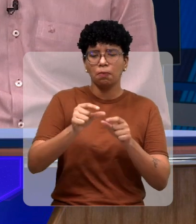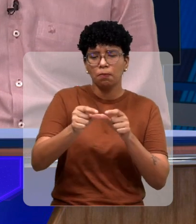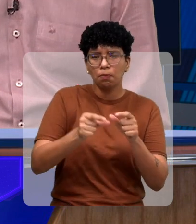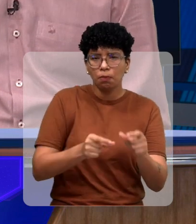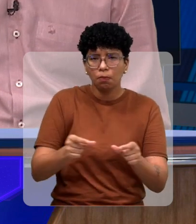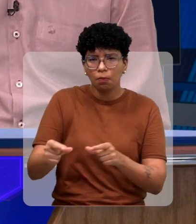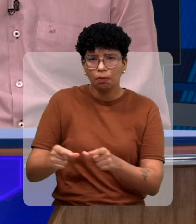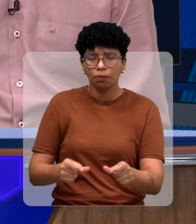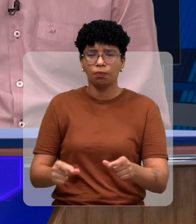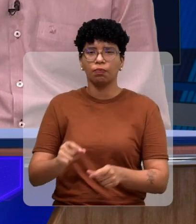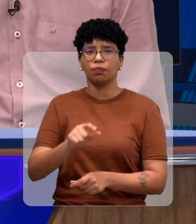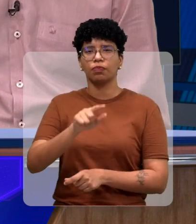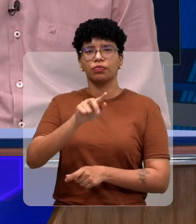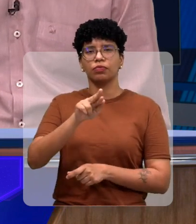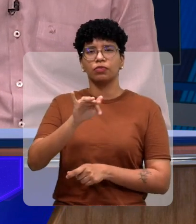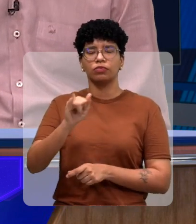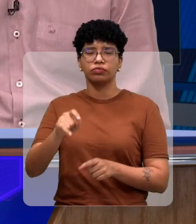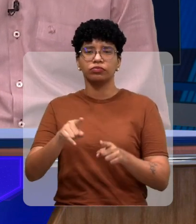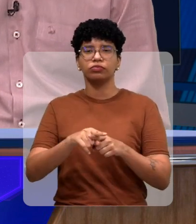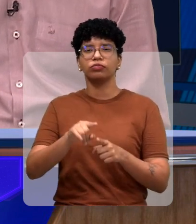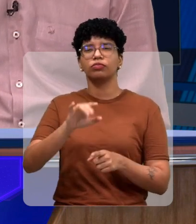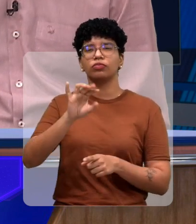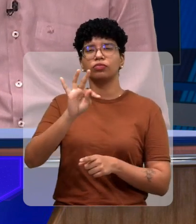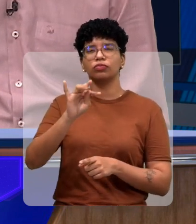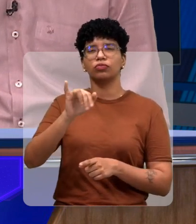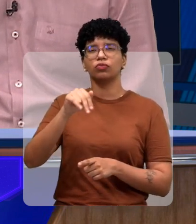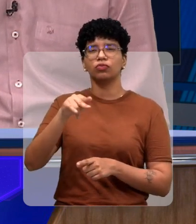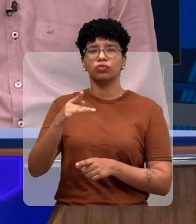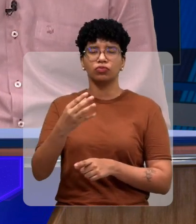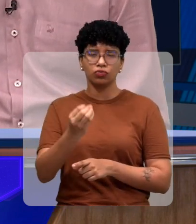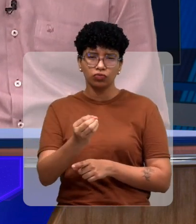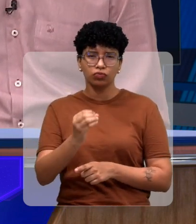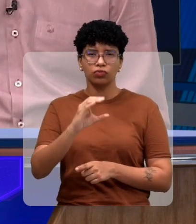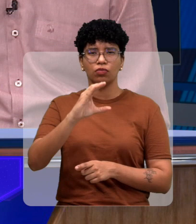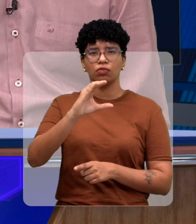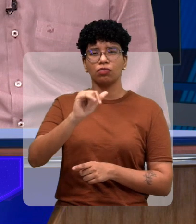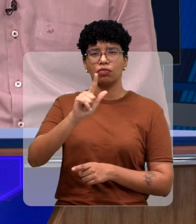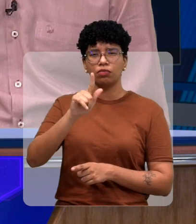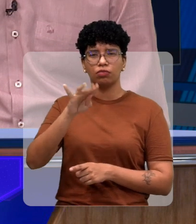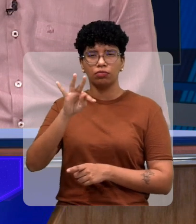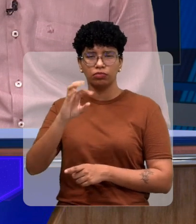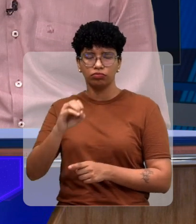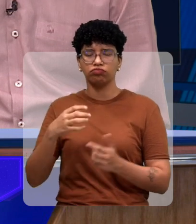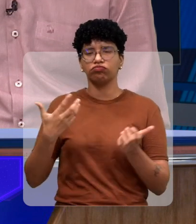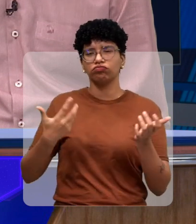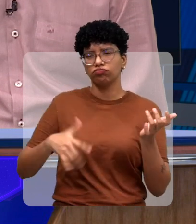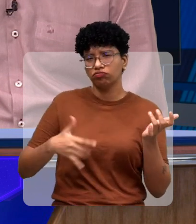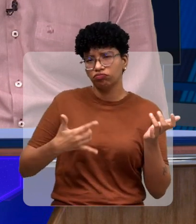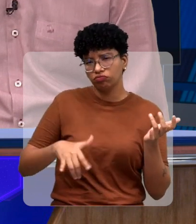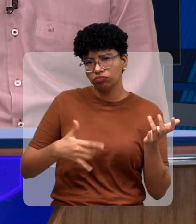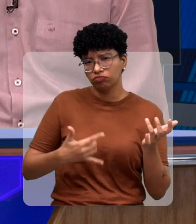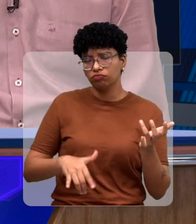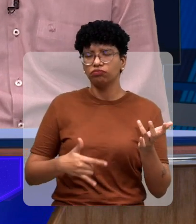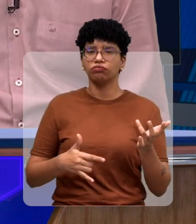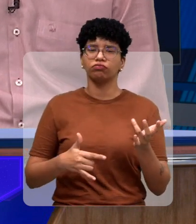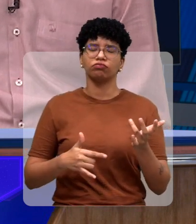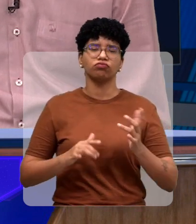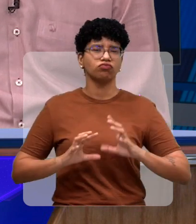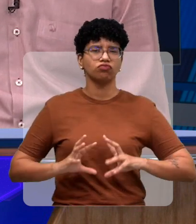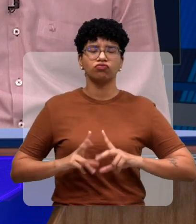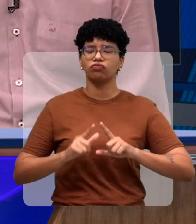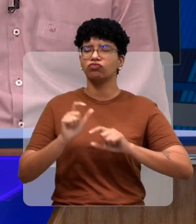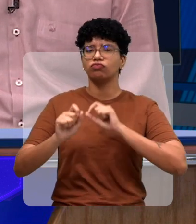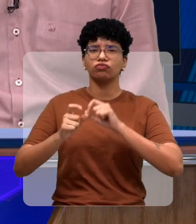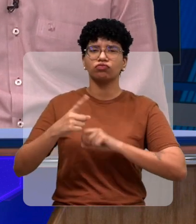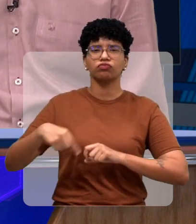promovido pela Régia e pelo próprio Toninho que já esteve aqui com a gente Carlito todo mundo tocando lá e